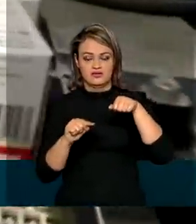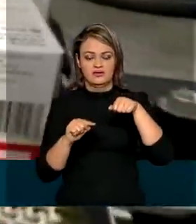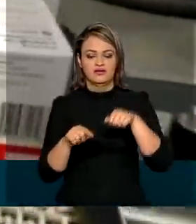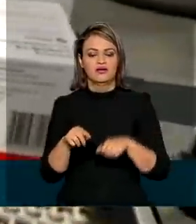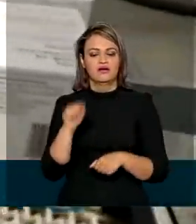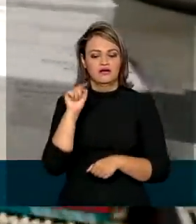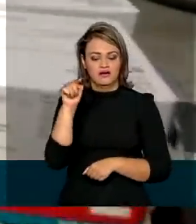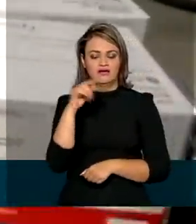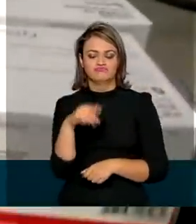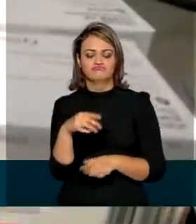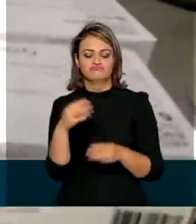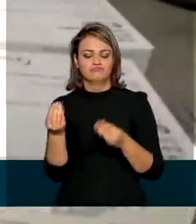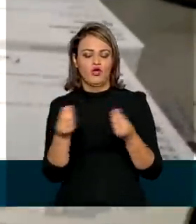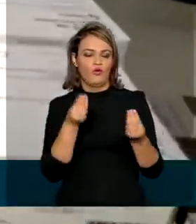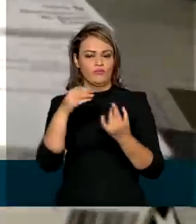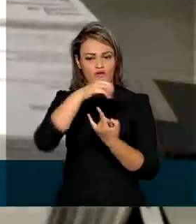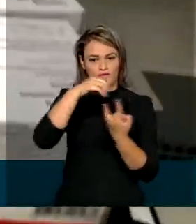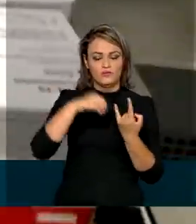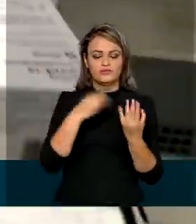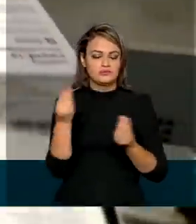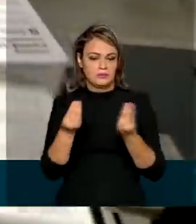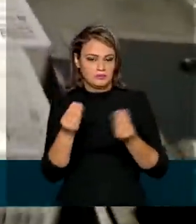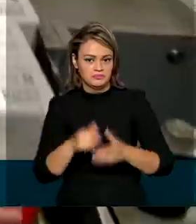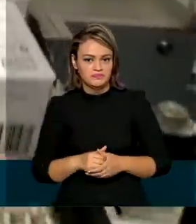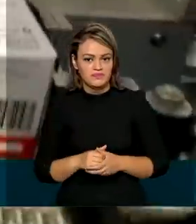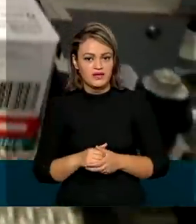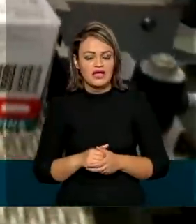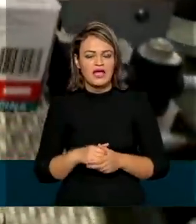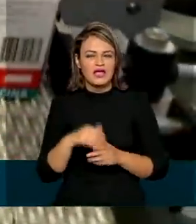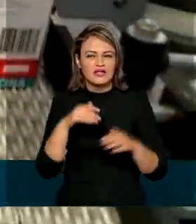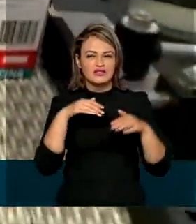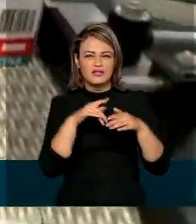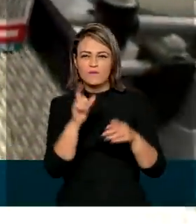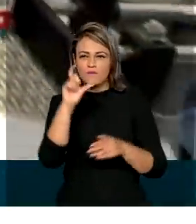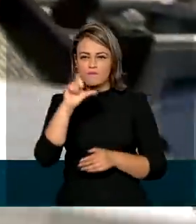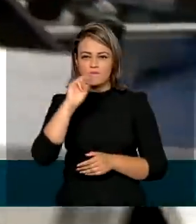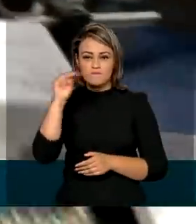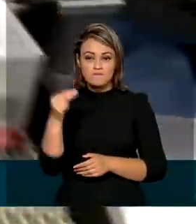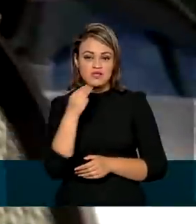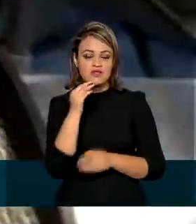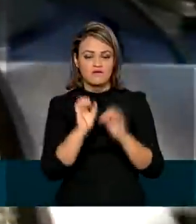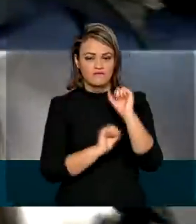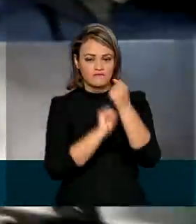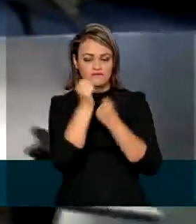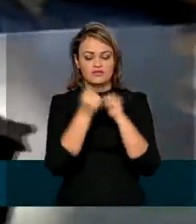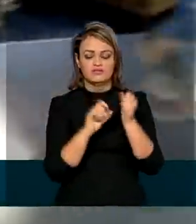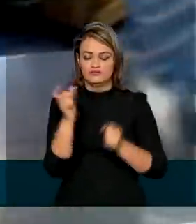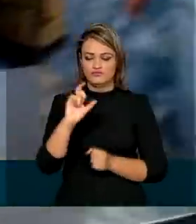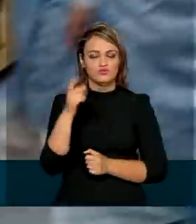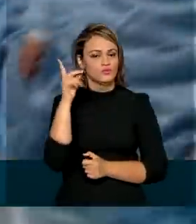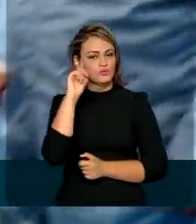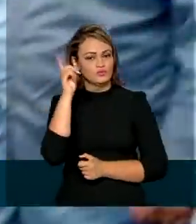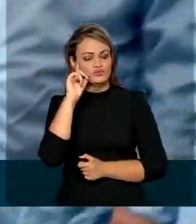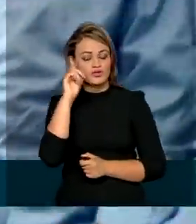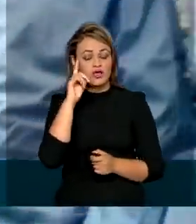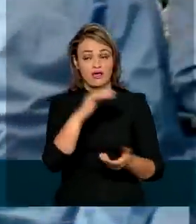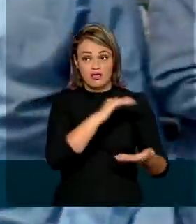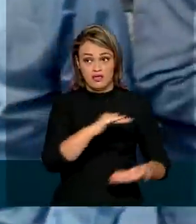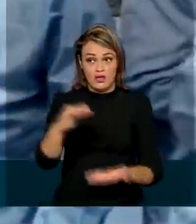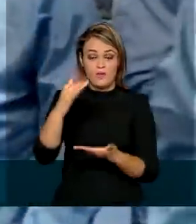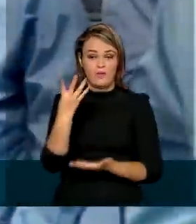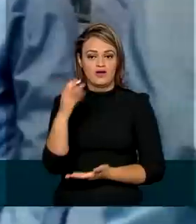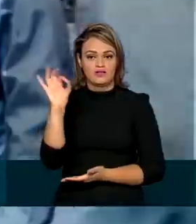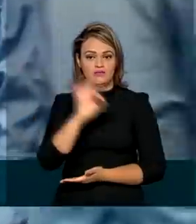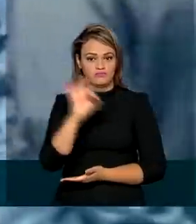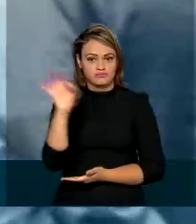carioca da Fiocruz. O Instituto vem processando um milhão de doses por dia e é responsável pela entrega de mais de 40